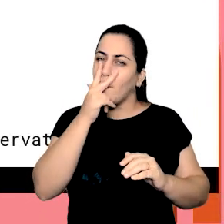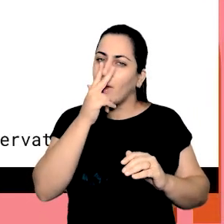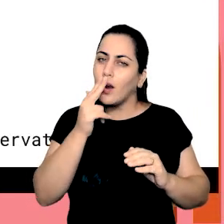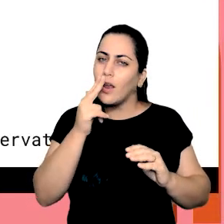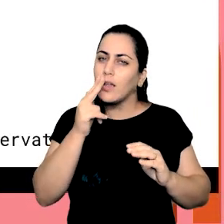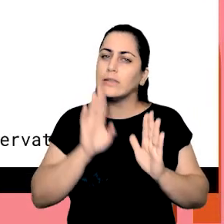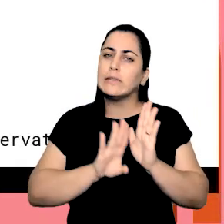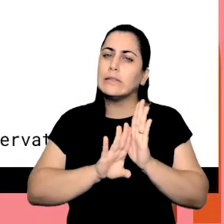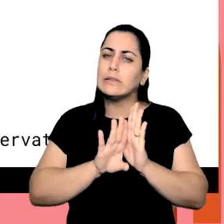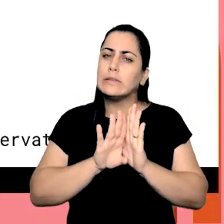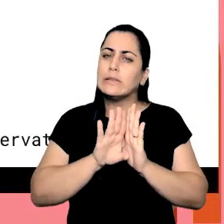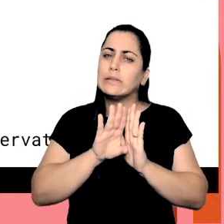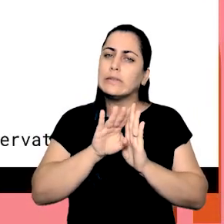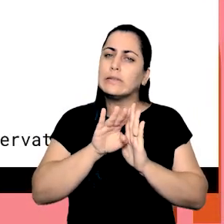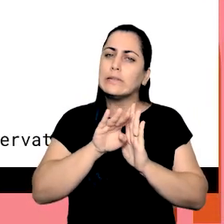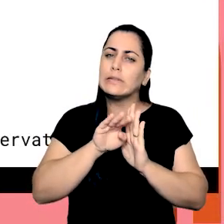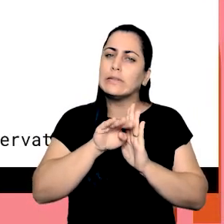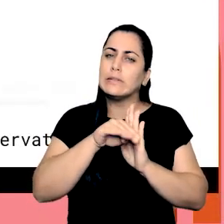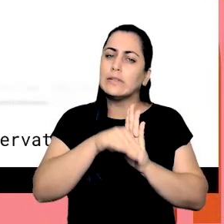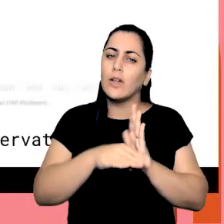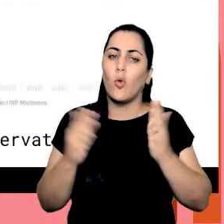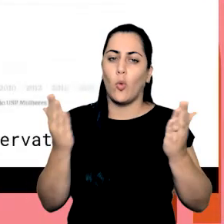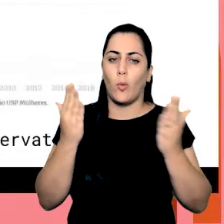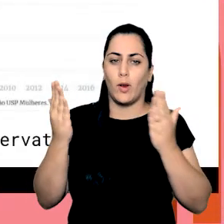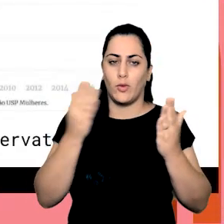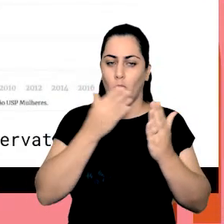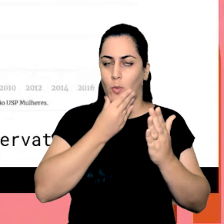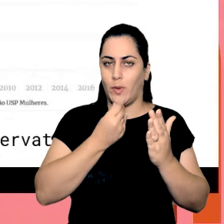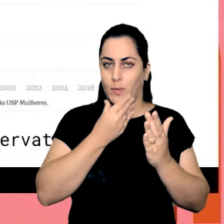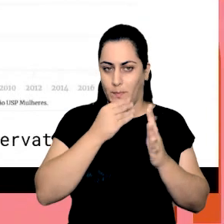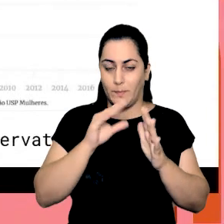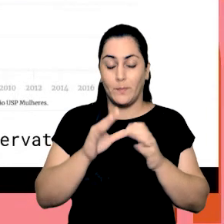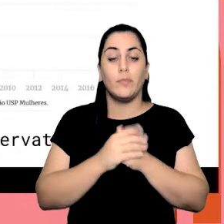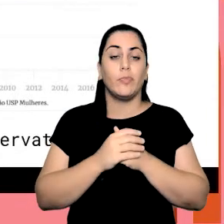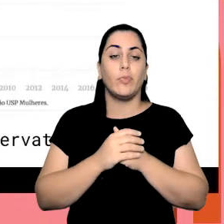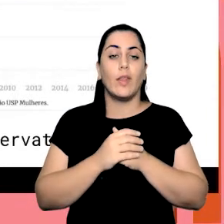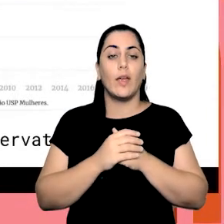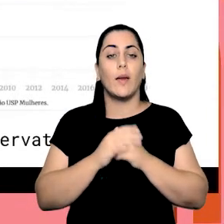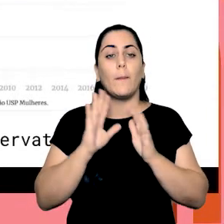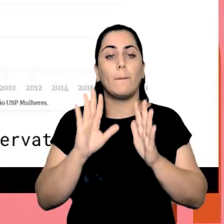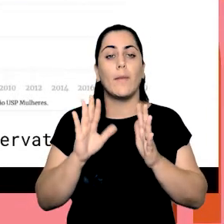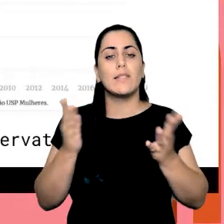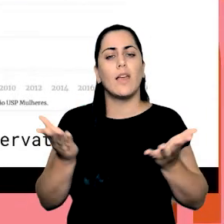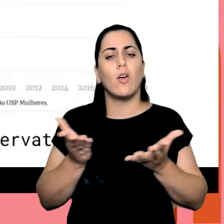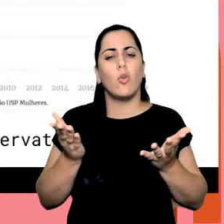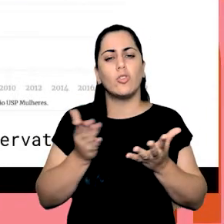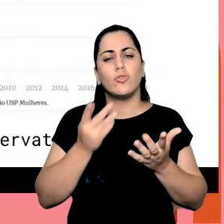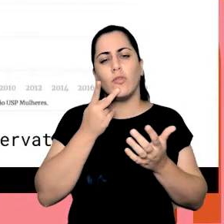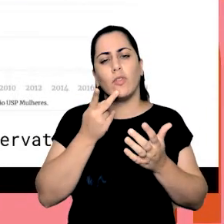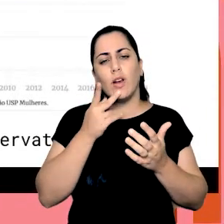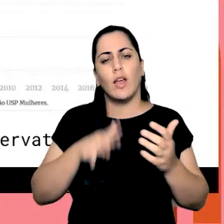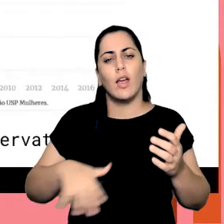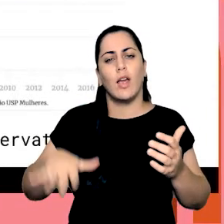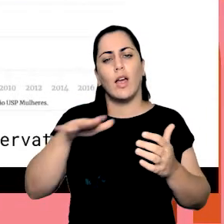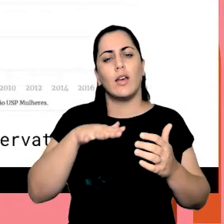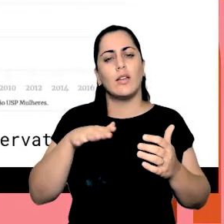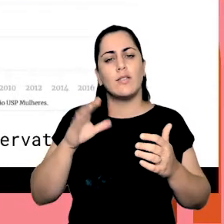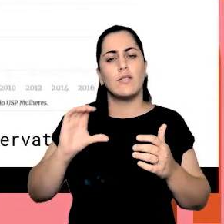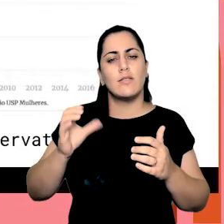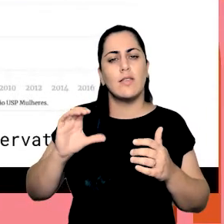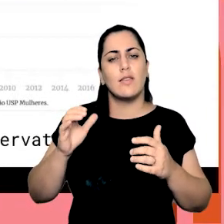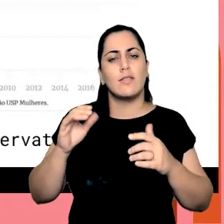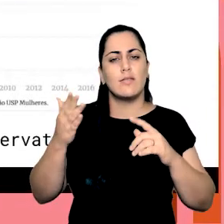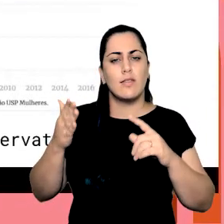leve curvinha decrescente quando comparados aos homens e quando a gente vai falar das áreas mais das hard sciences